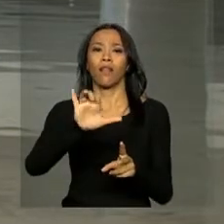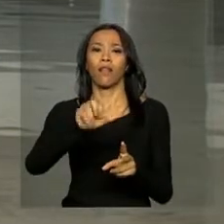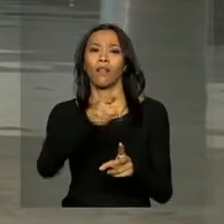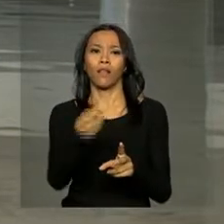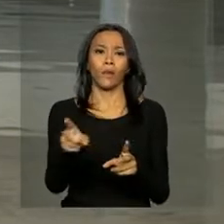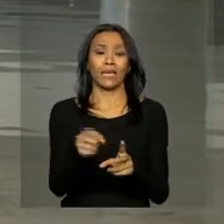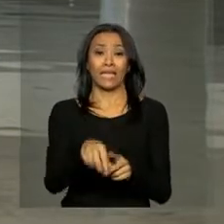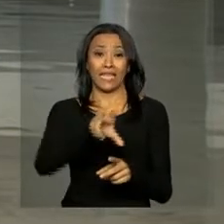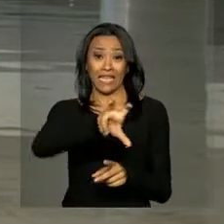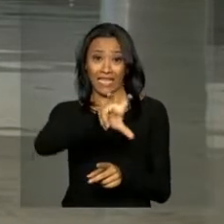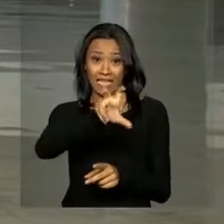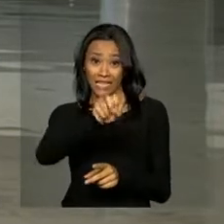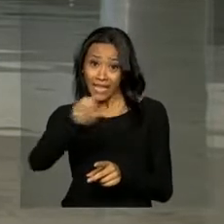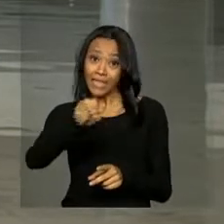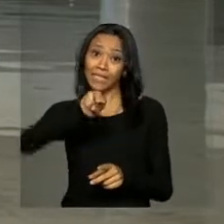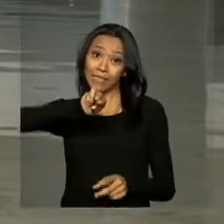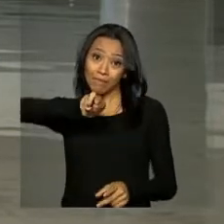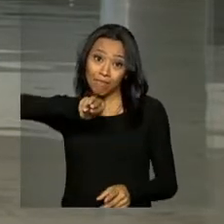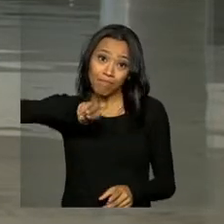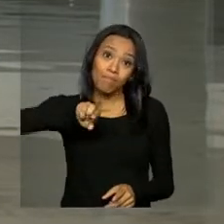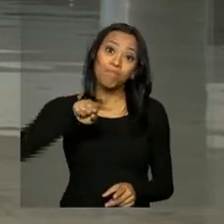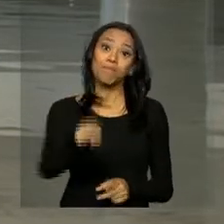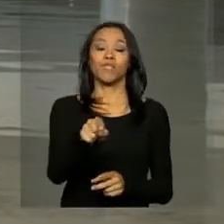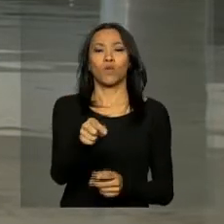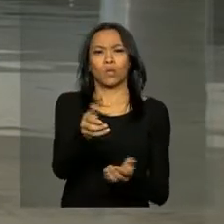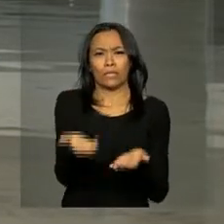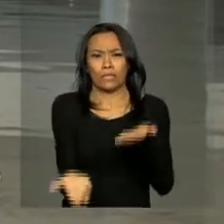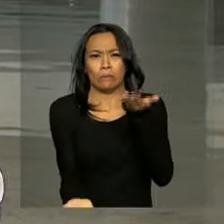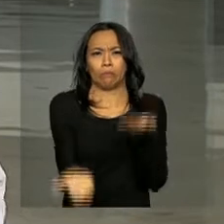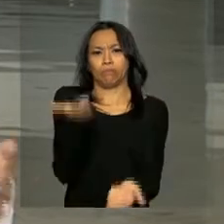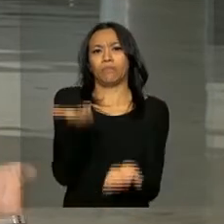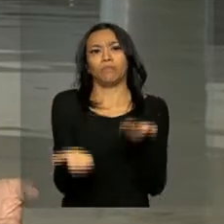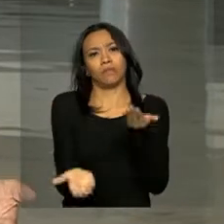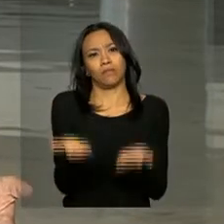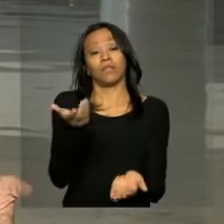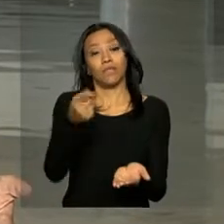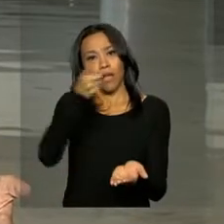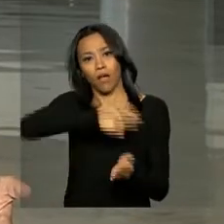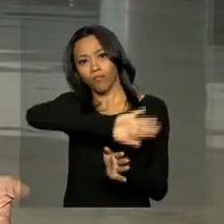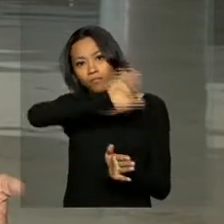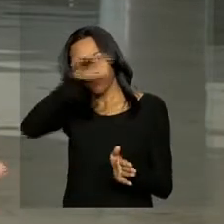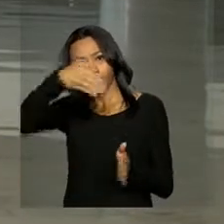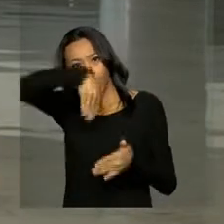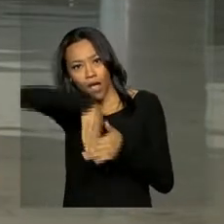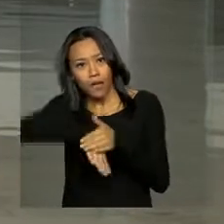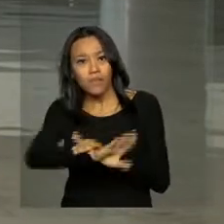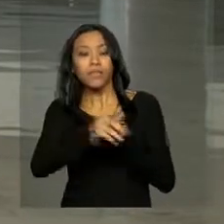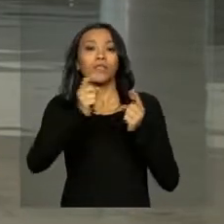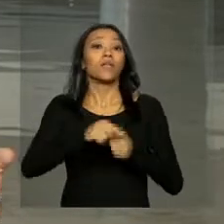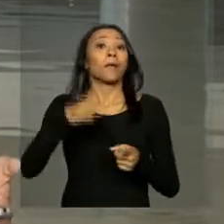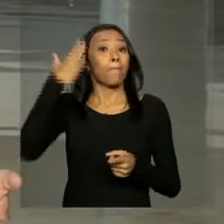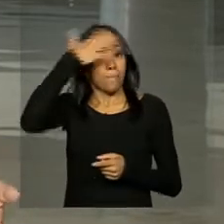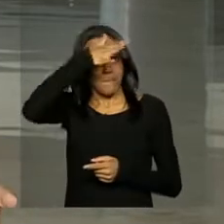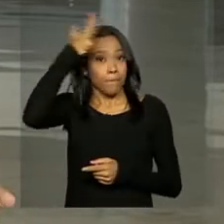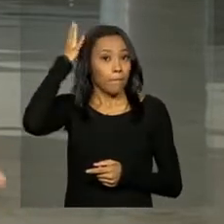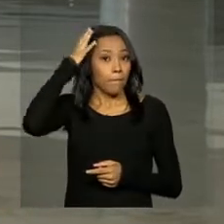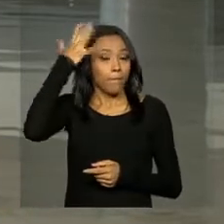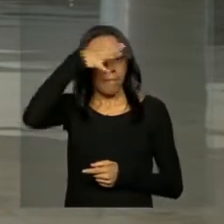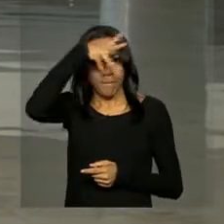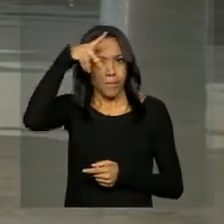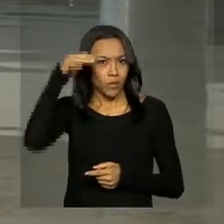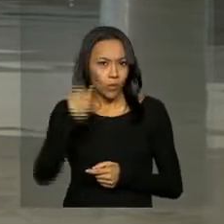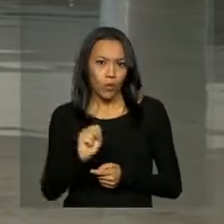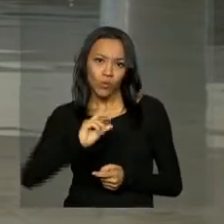500 mil toneladas de milho que estão localizadas em estoques públicos dos armazéns de Mato Grosso, Mato Grosso do Sul,